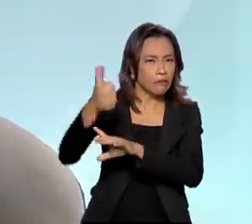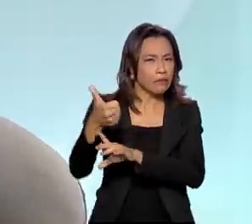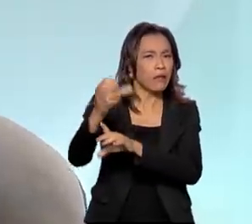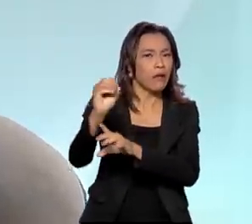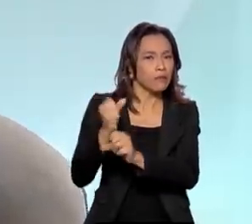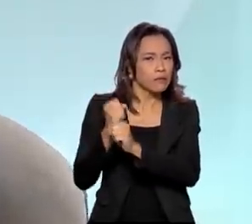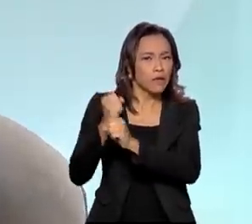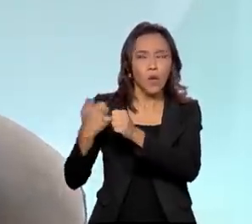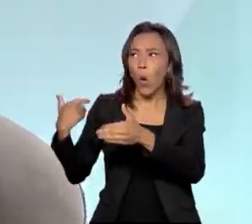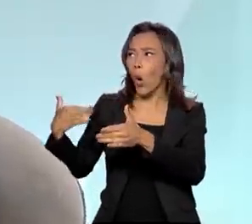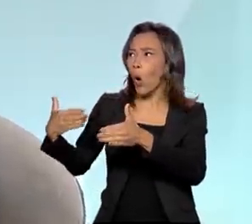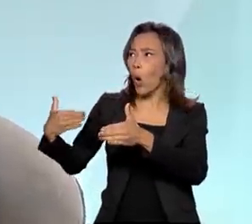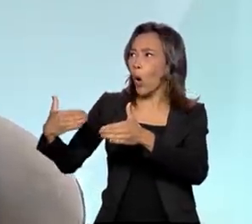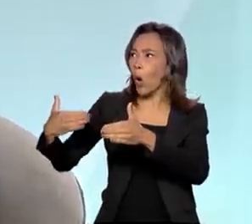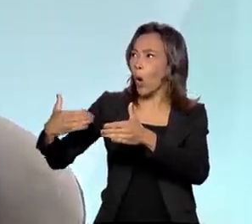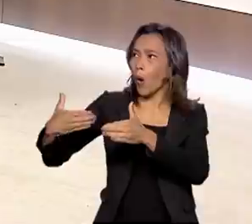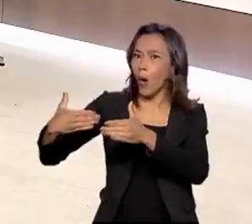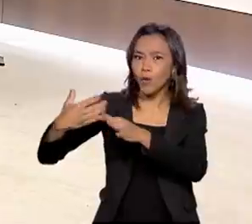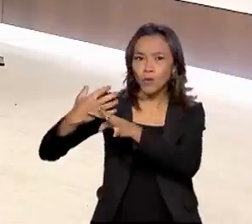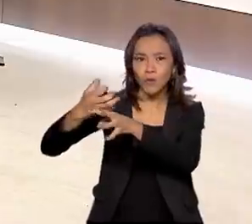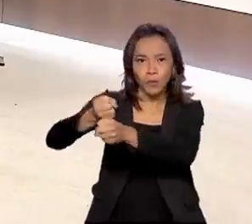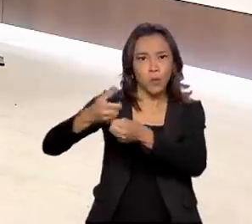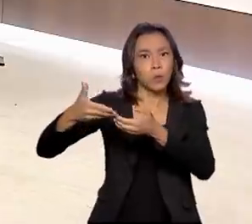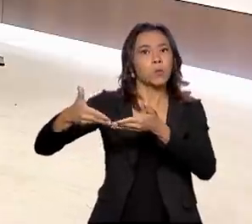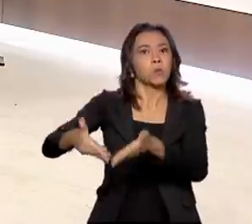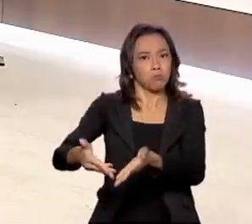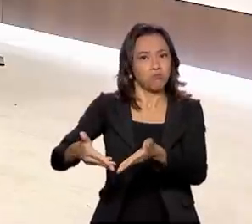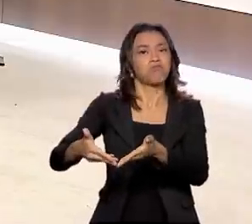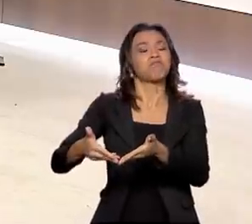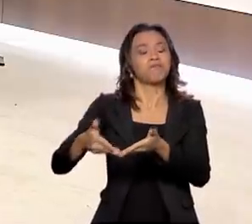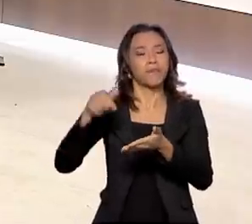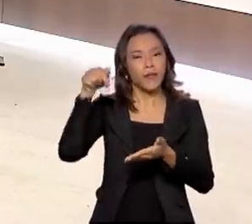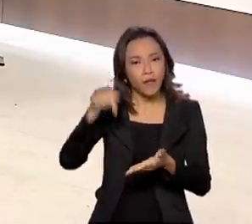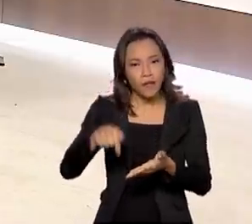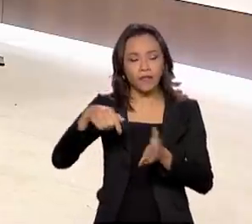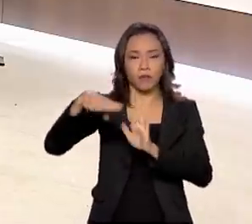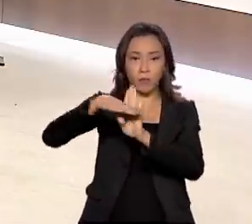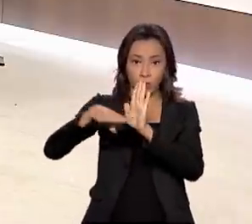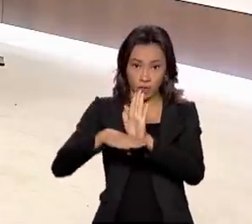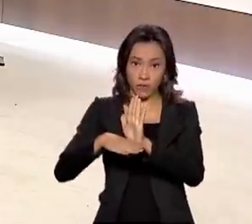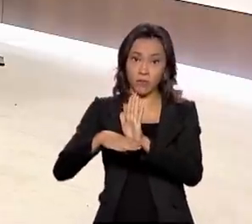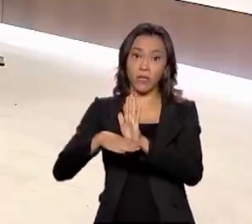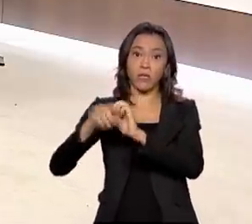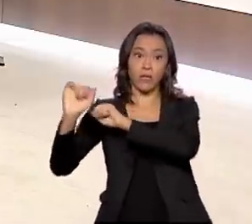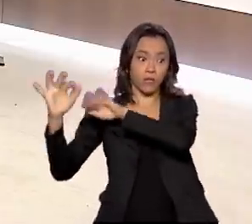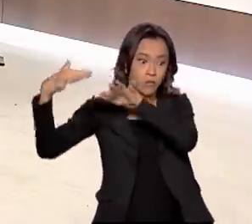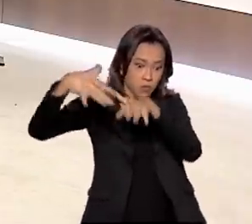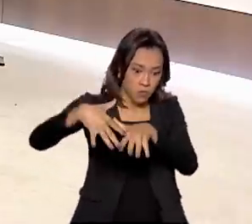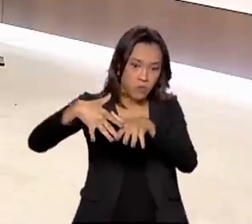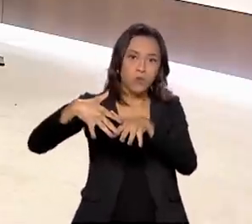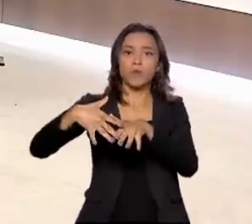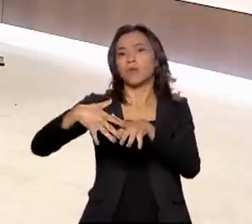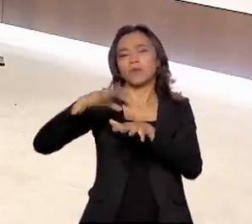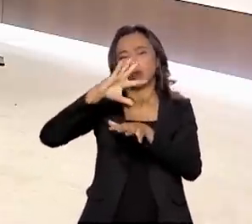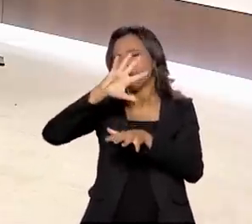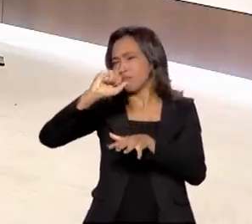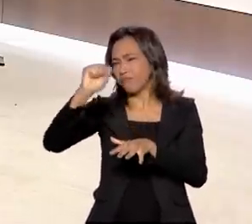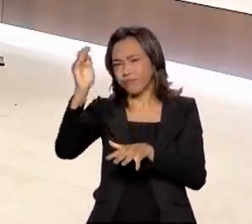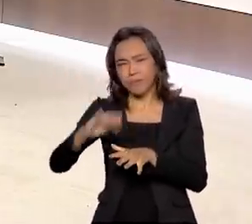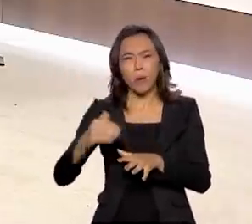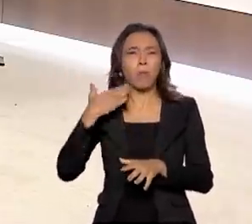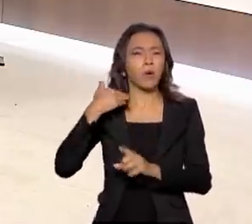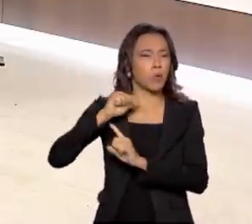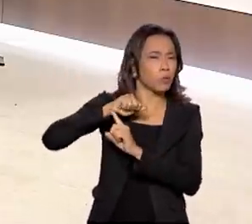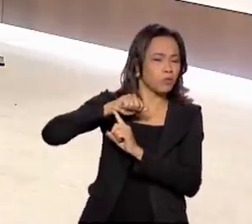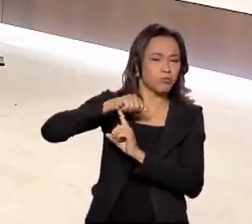execução do programa Bolsa Família. Então, é um programa que tem, inclusive, reconhecimento internacional, órgãos como a ONU, o Banco